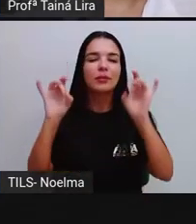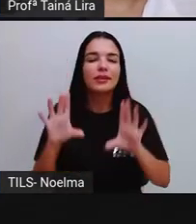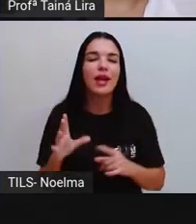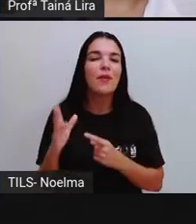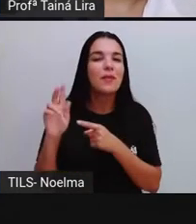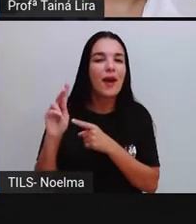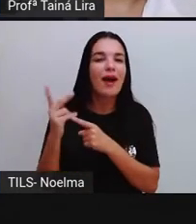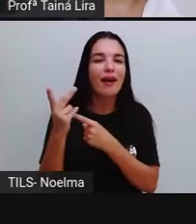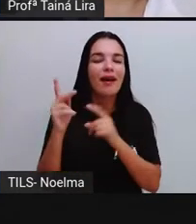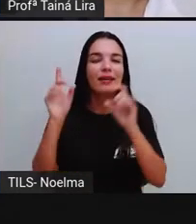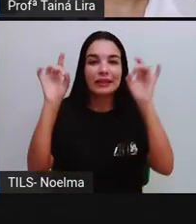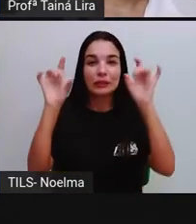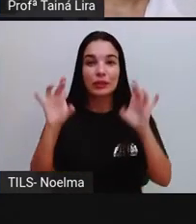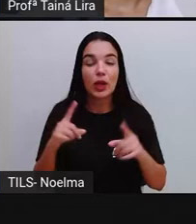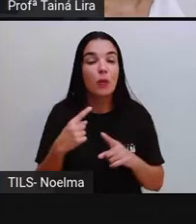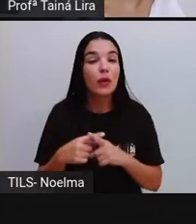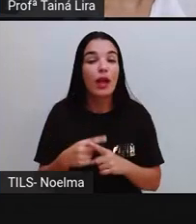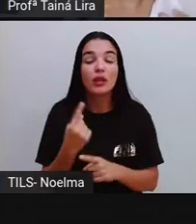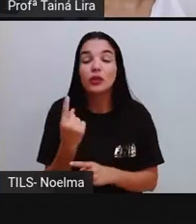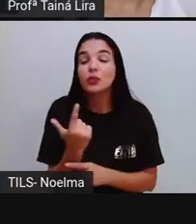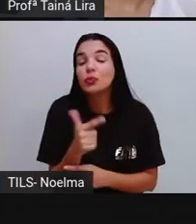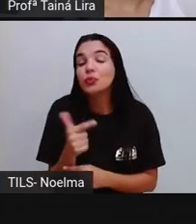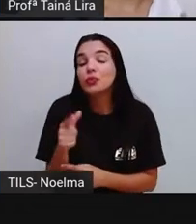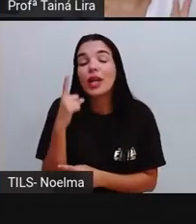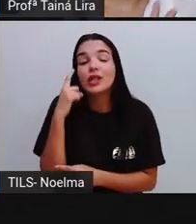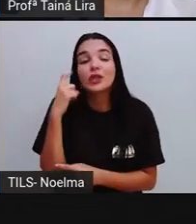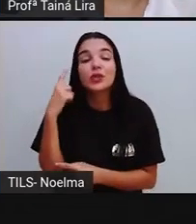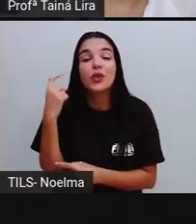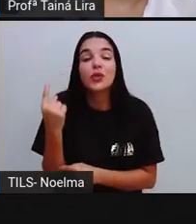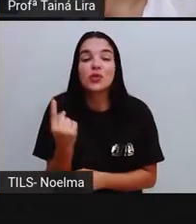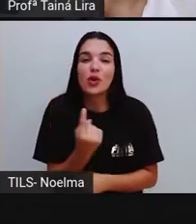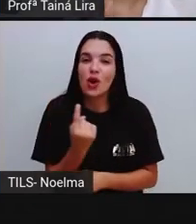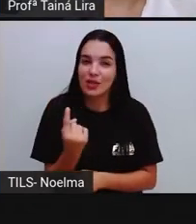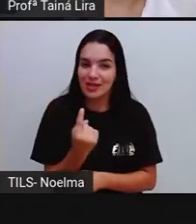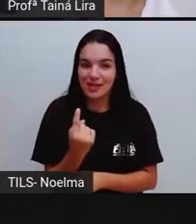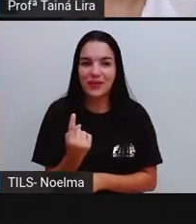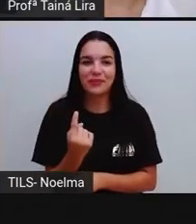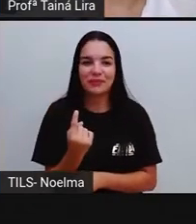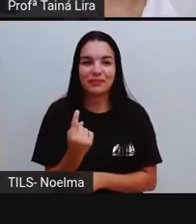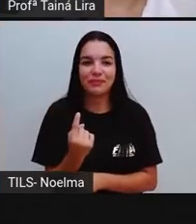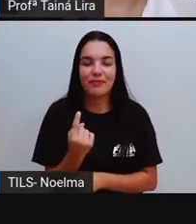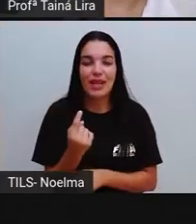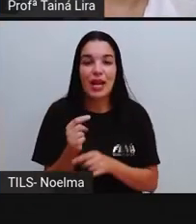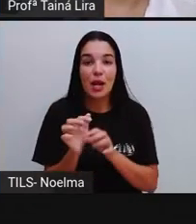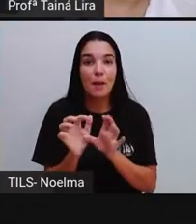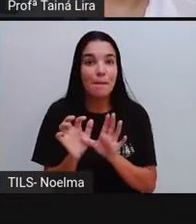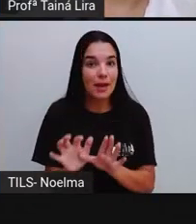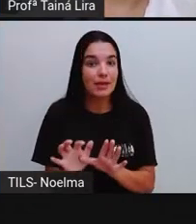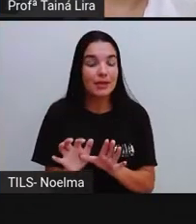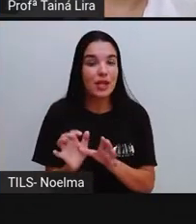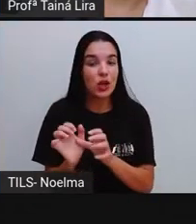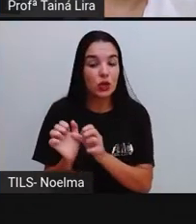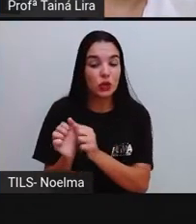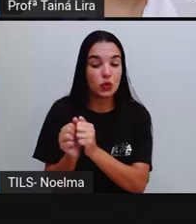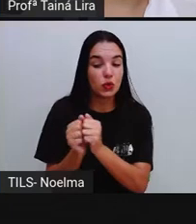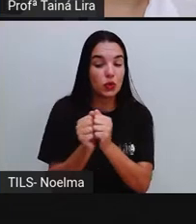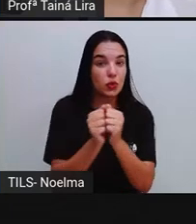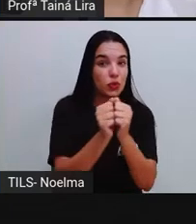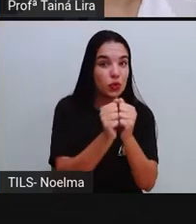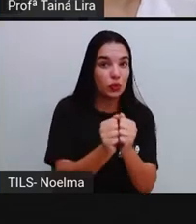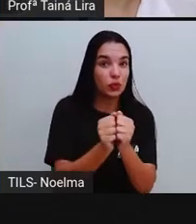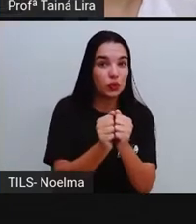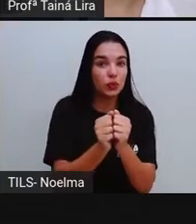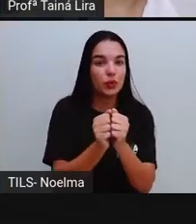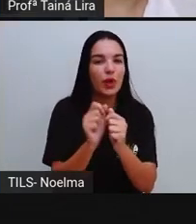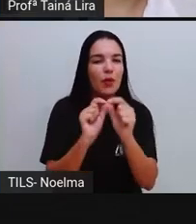uma letra que não tem som, E eu me lembro que eu falei, Ele sozinho não tem som, Mas a gente vai ver aqui, Durante o nosso ano letivo,